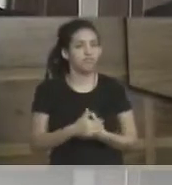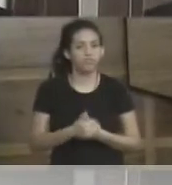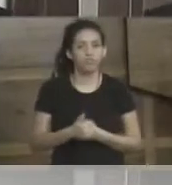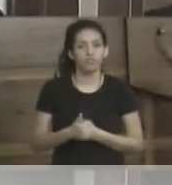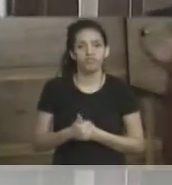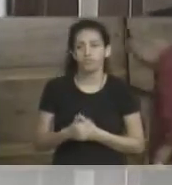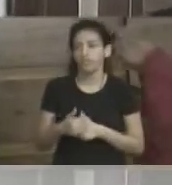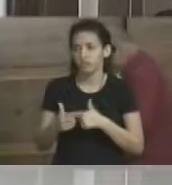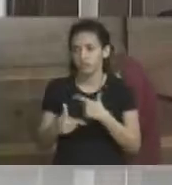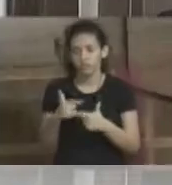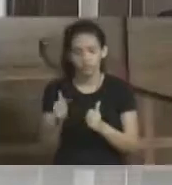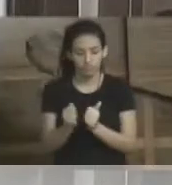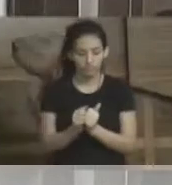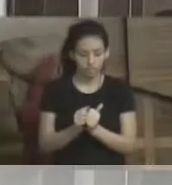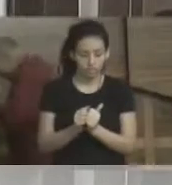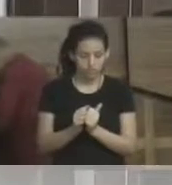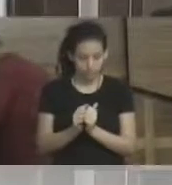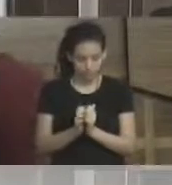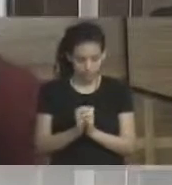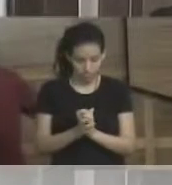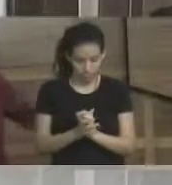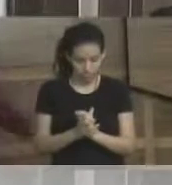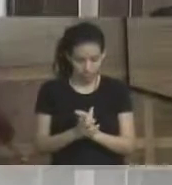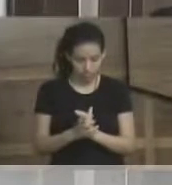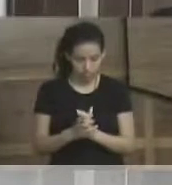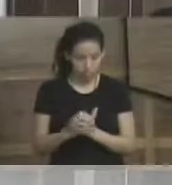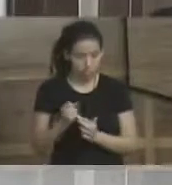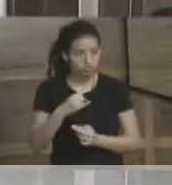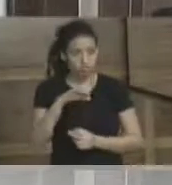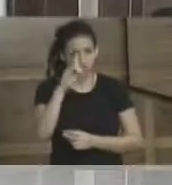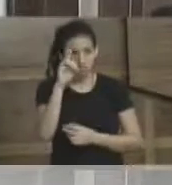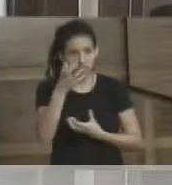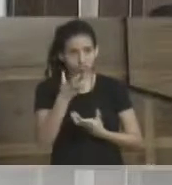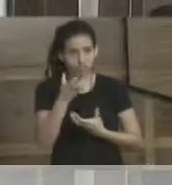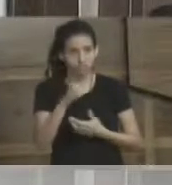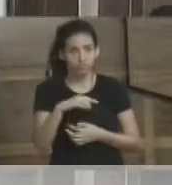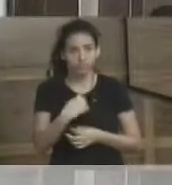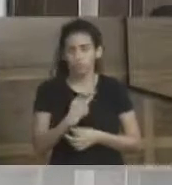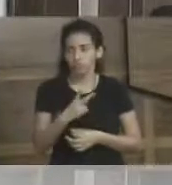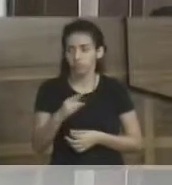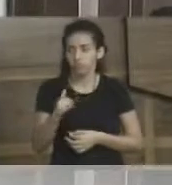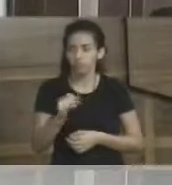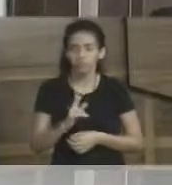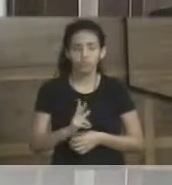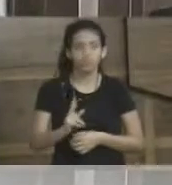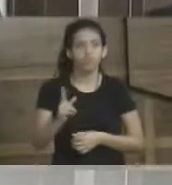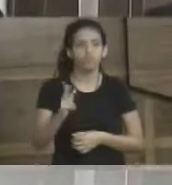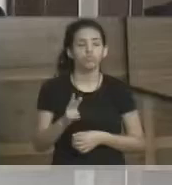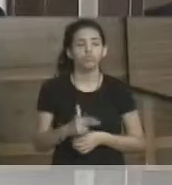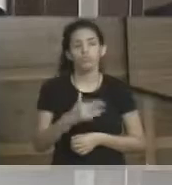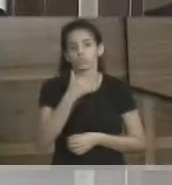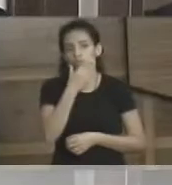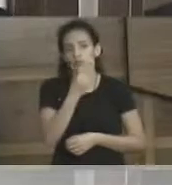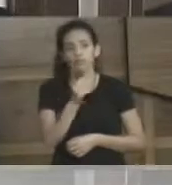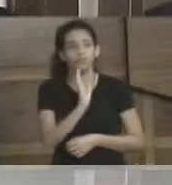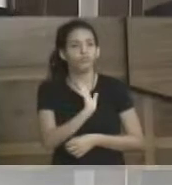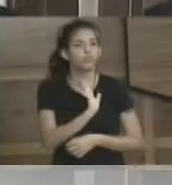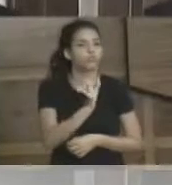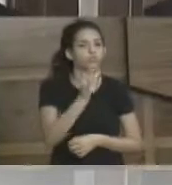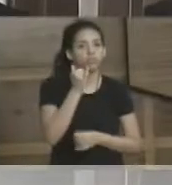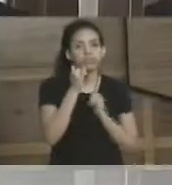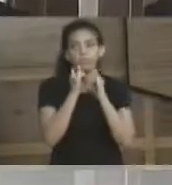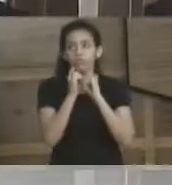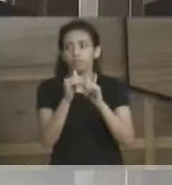quiser encampar essa luta, para vir junto com a gente, que, se Deus quiser, a gente vai retomar isso, o doutor Gustavo, secretário de Saúde, já se